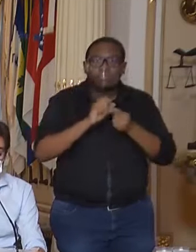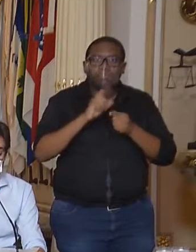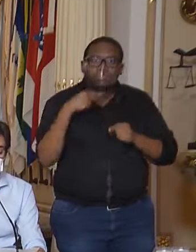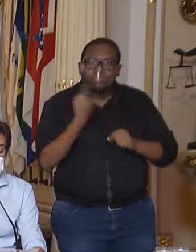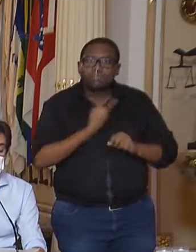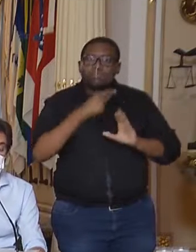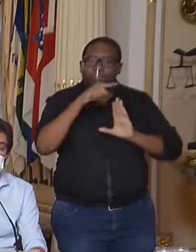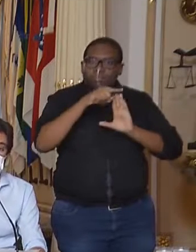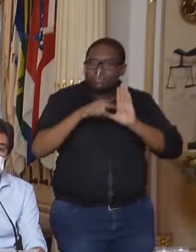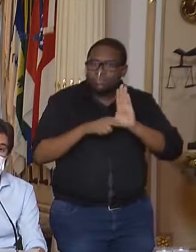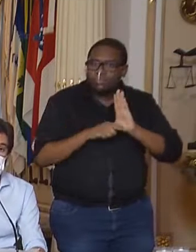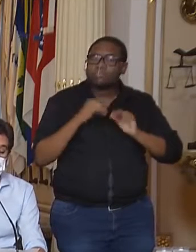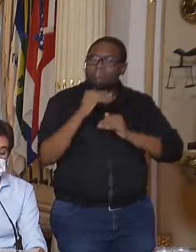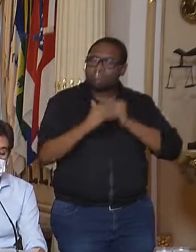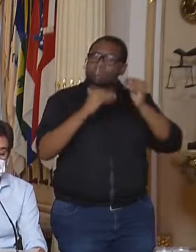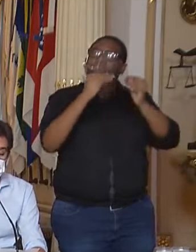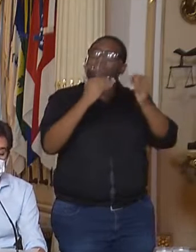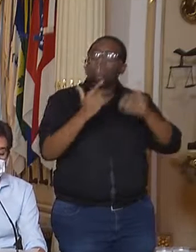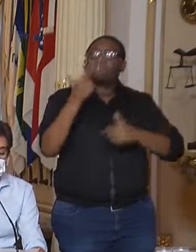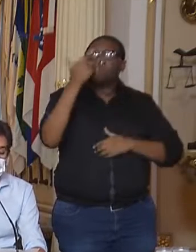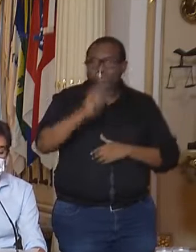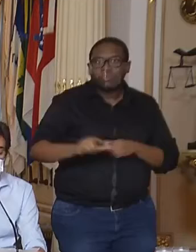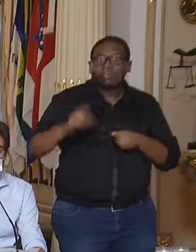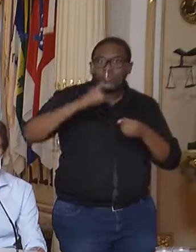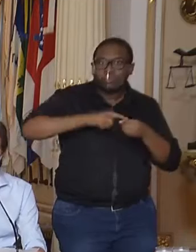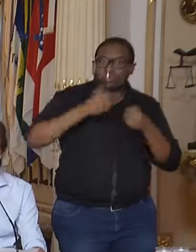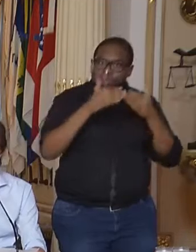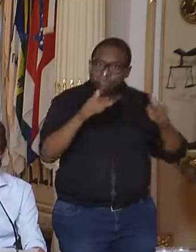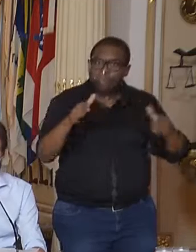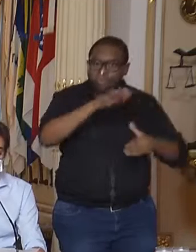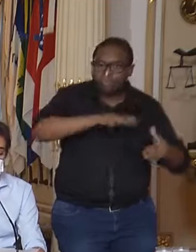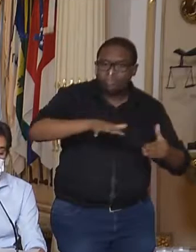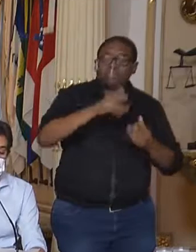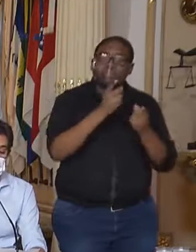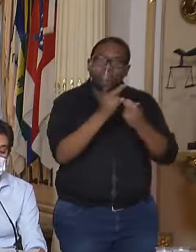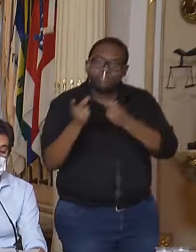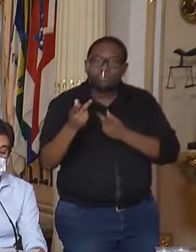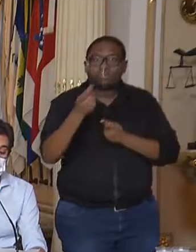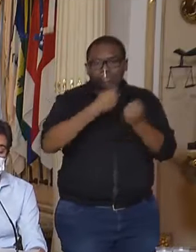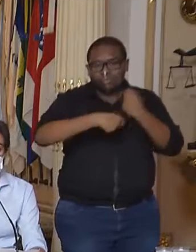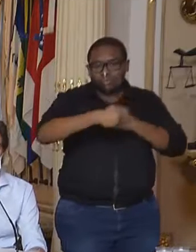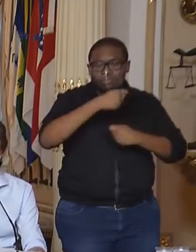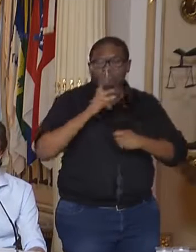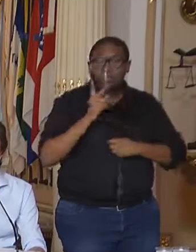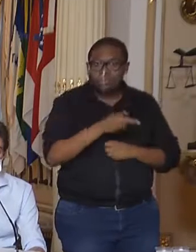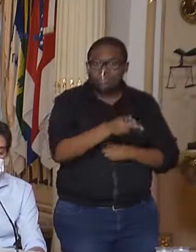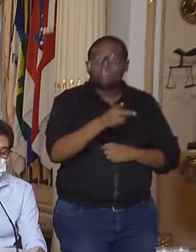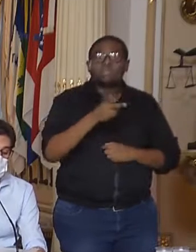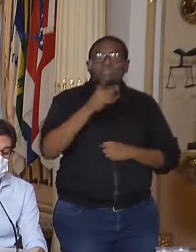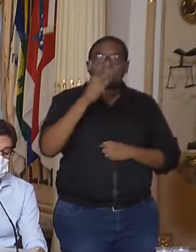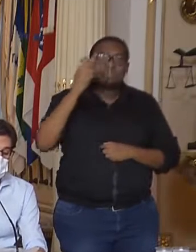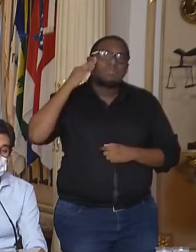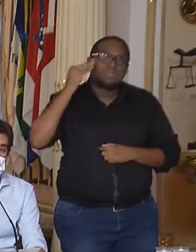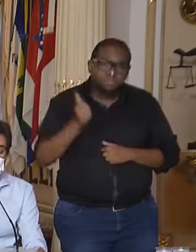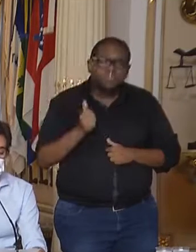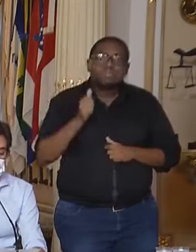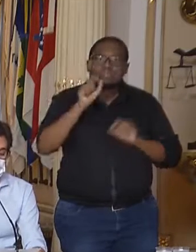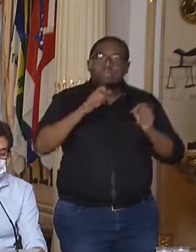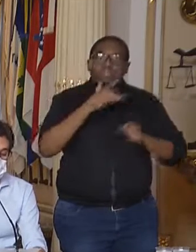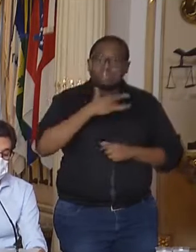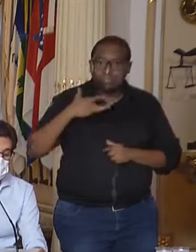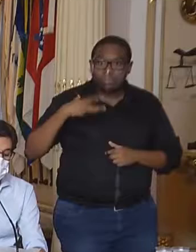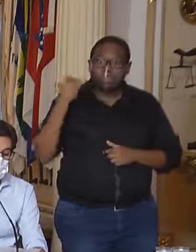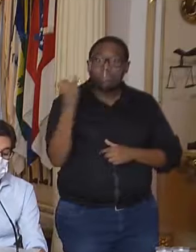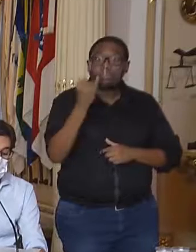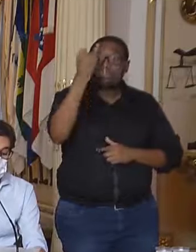gradual de retorno das atividades econômicas, sempre levando em consideração os eixos da saúde e da relevância